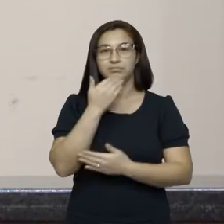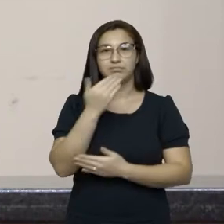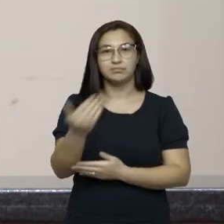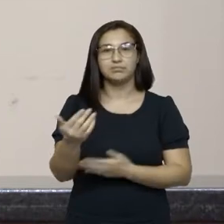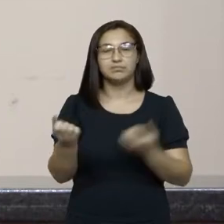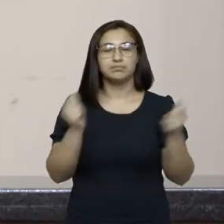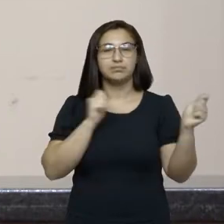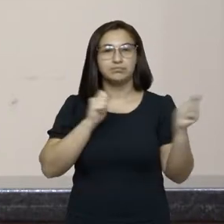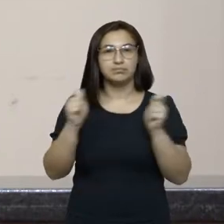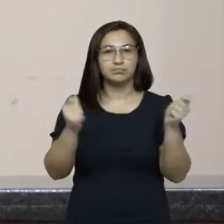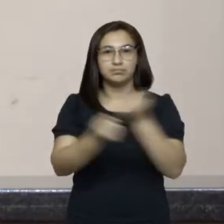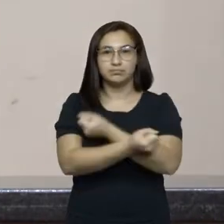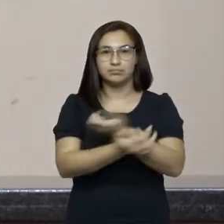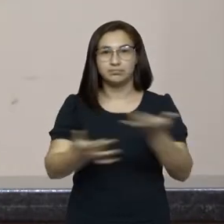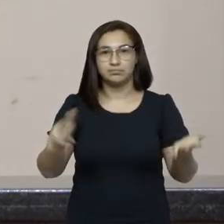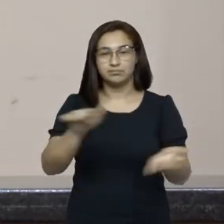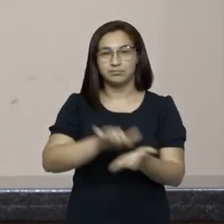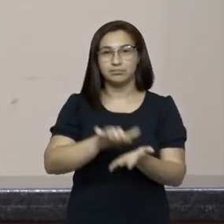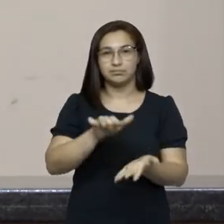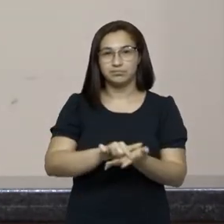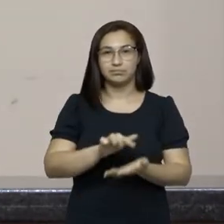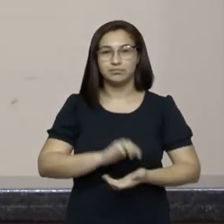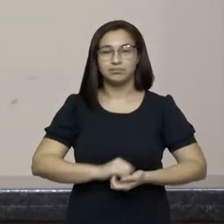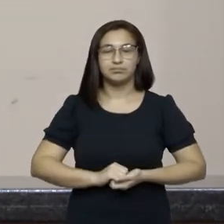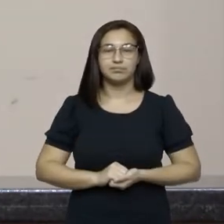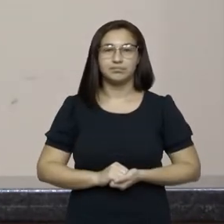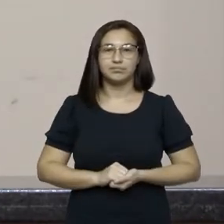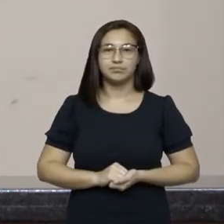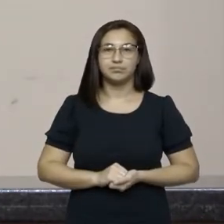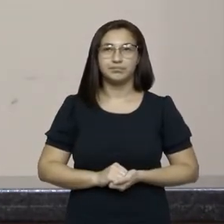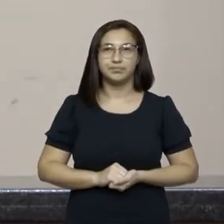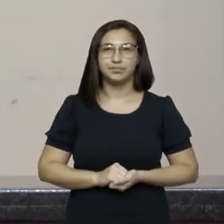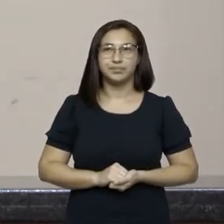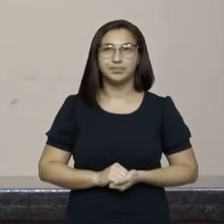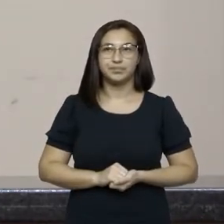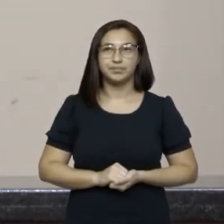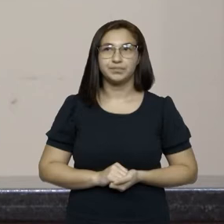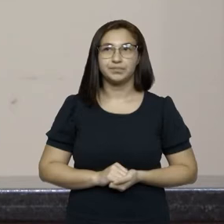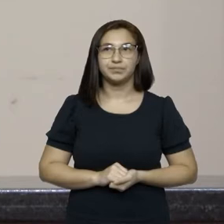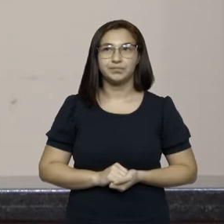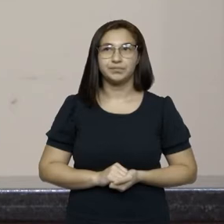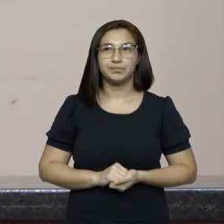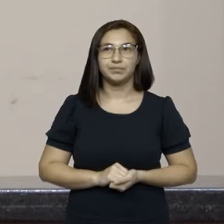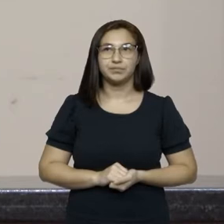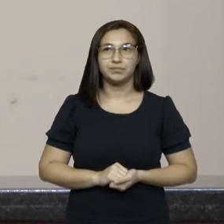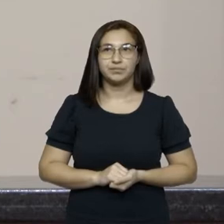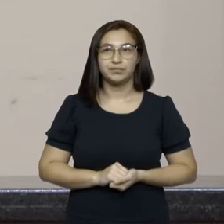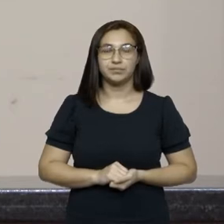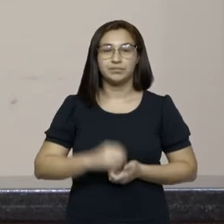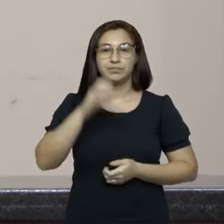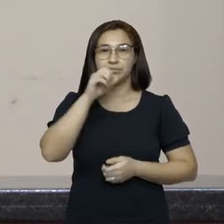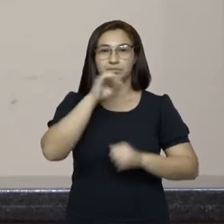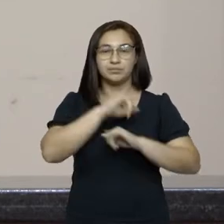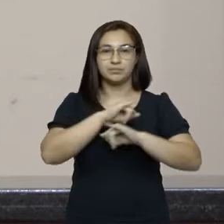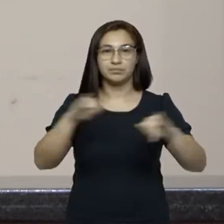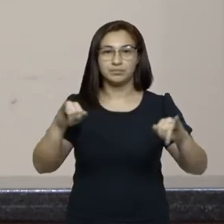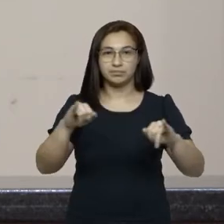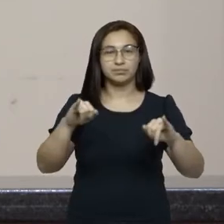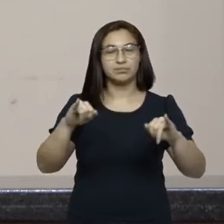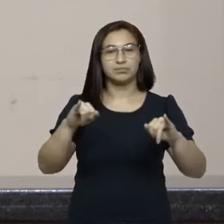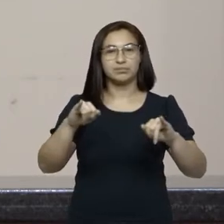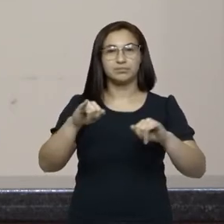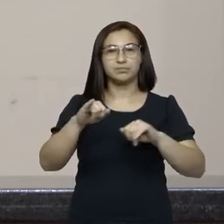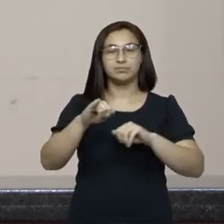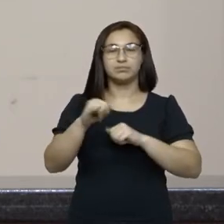assessoria que proceda à distribuição do expediente. Breves comunicações.